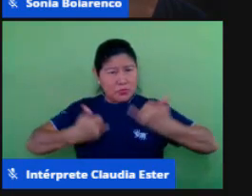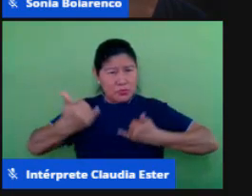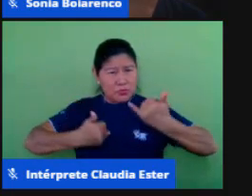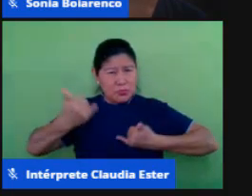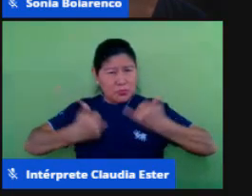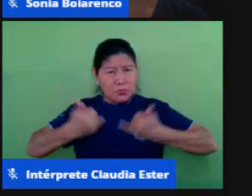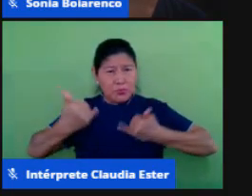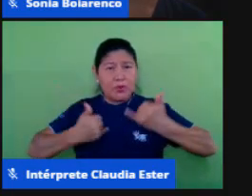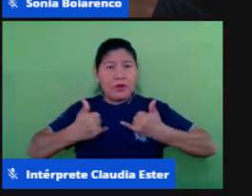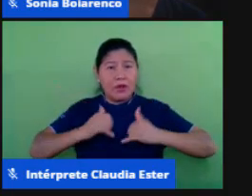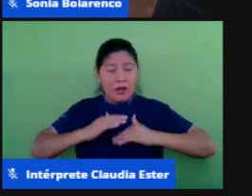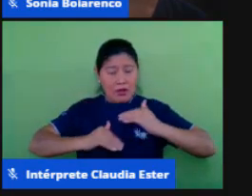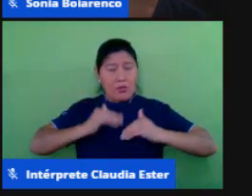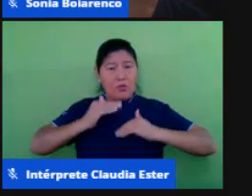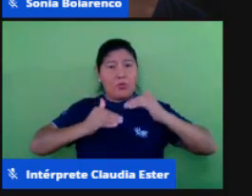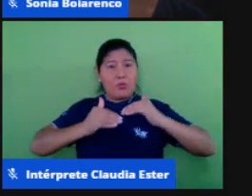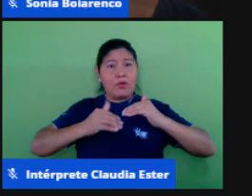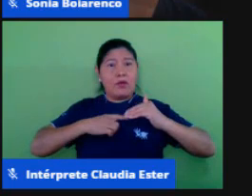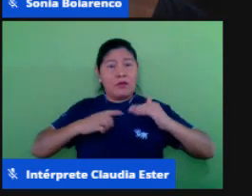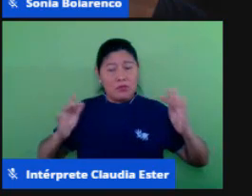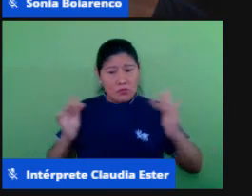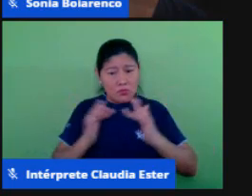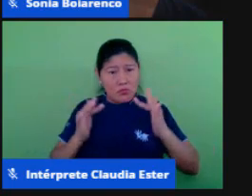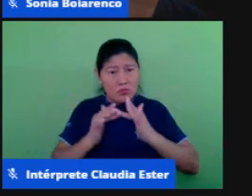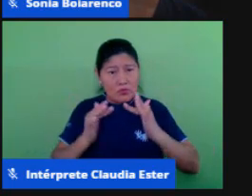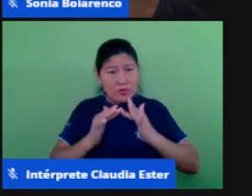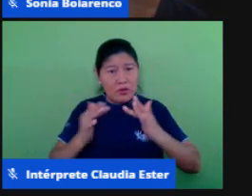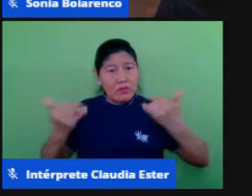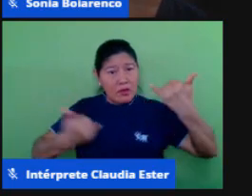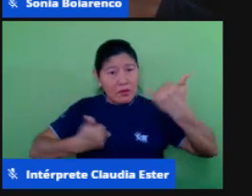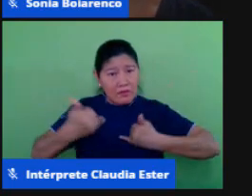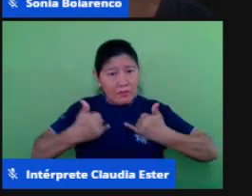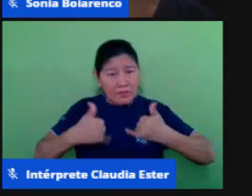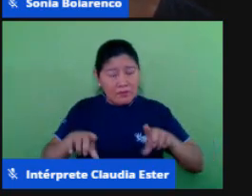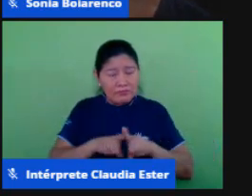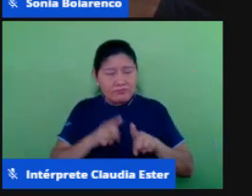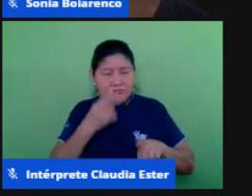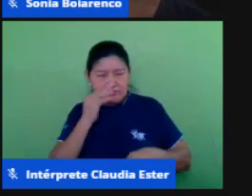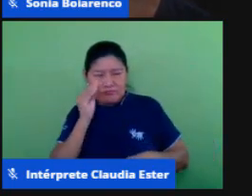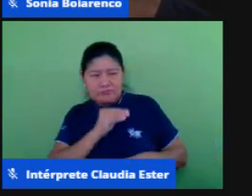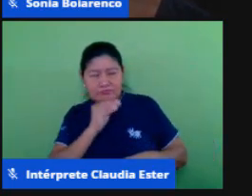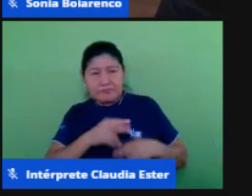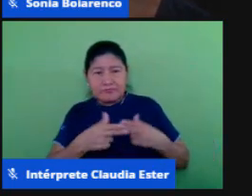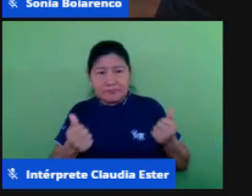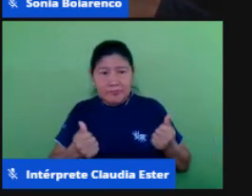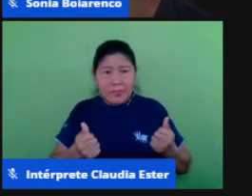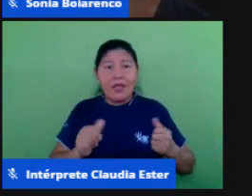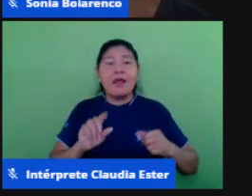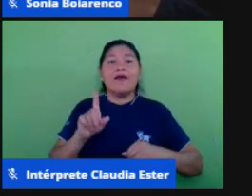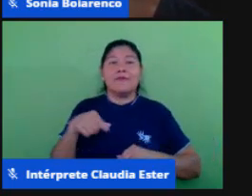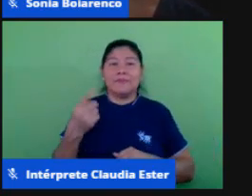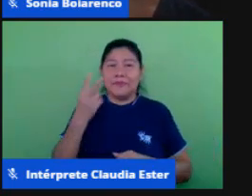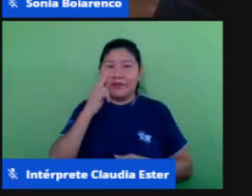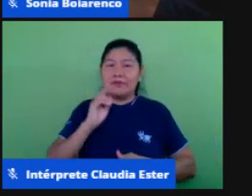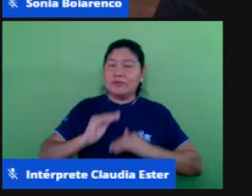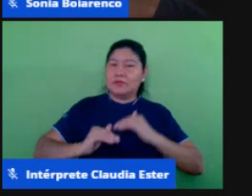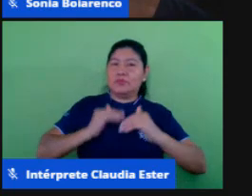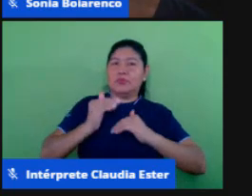informação tendo contato com informação e desinformação daí o nosso papel profe